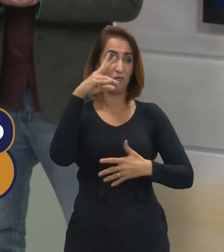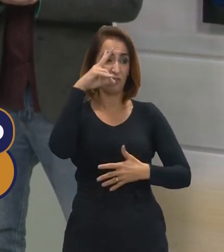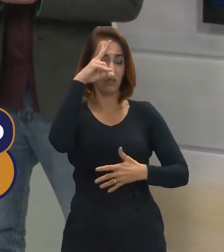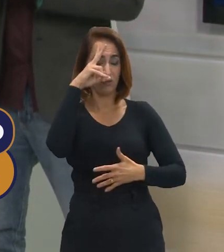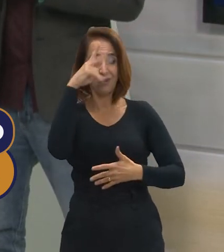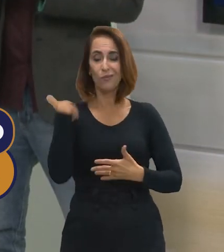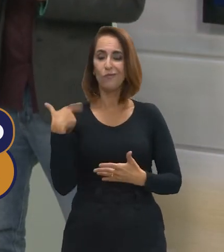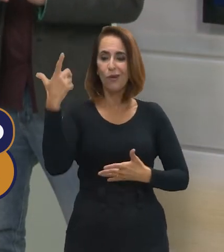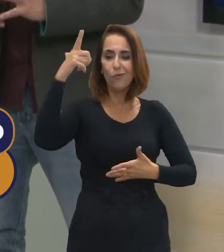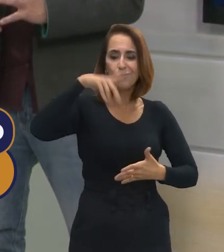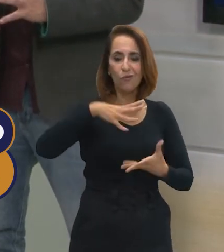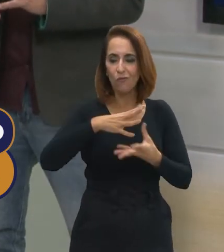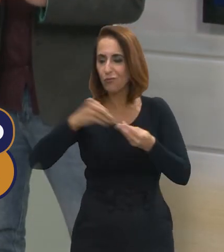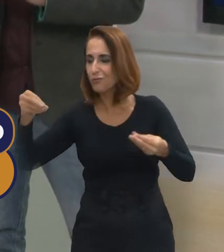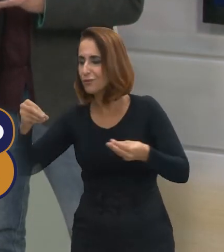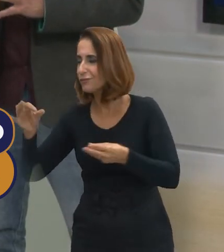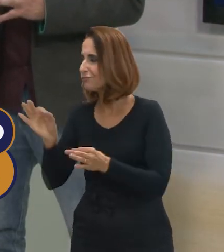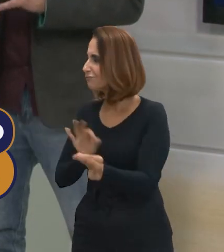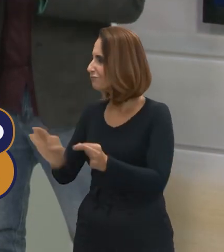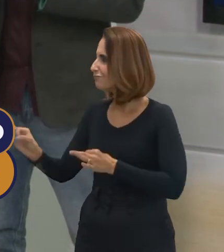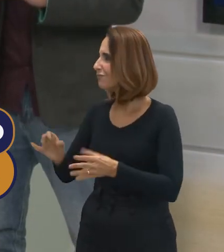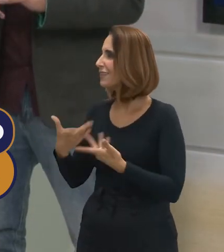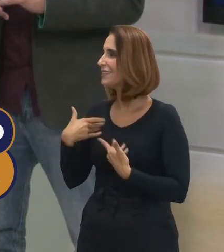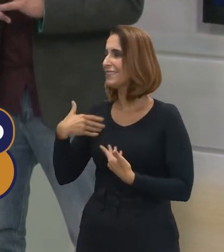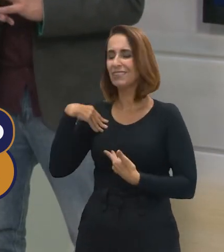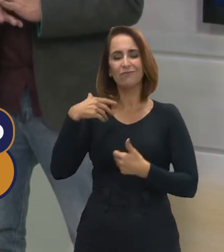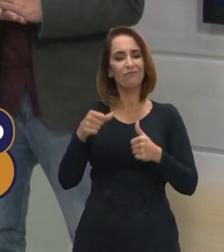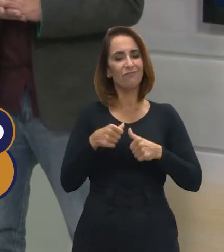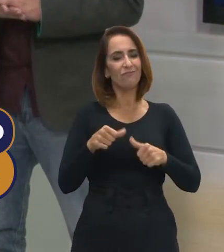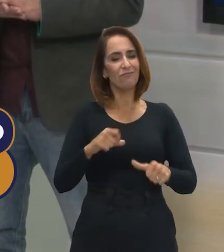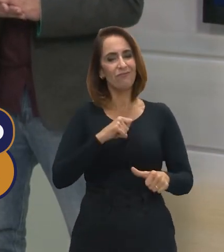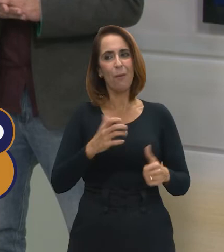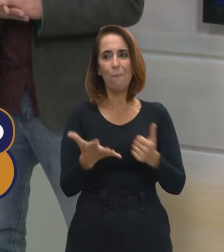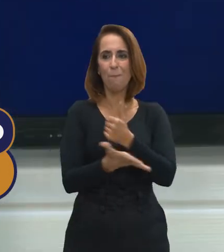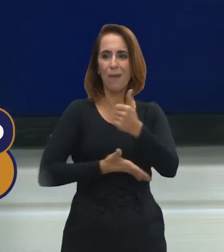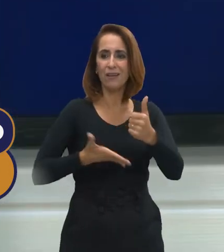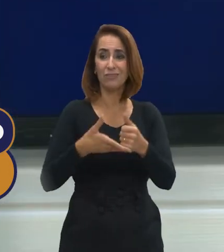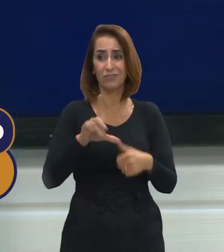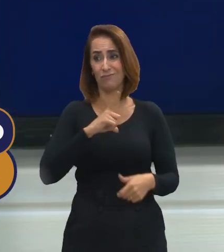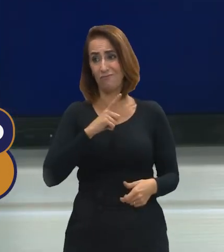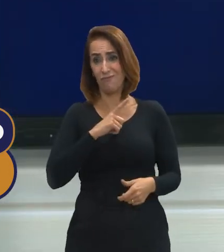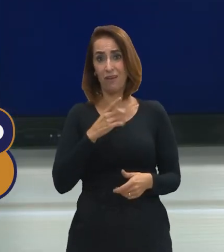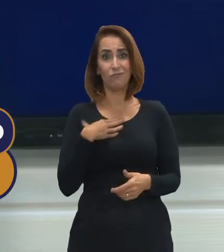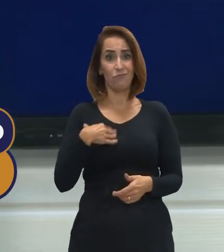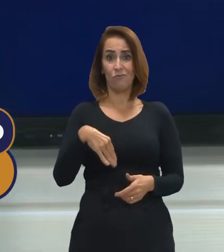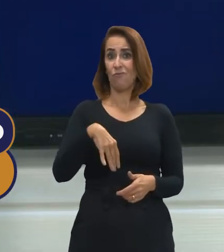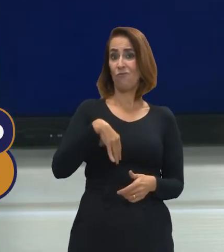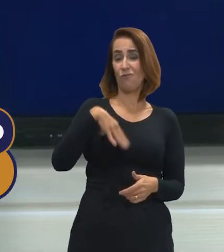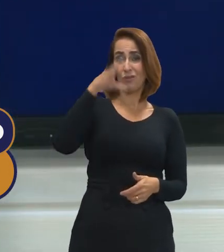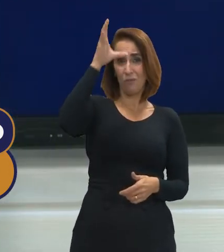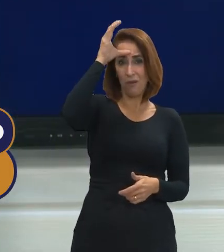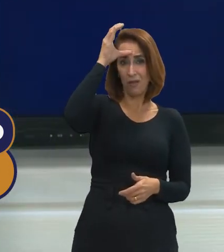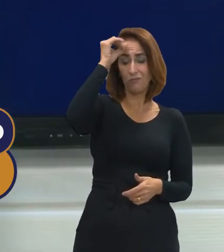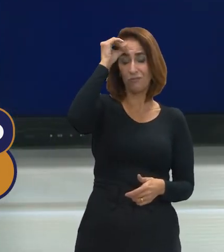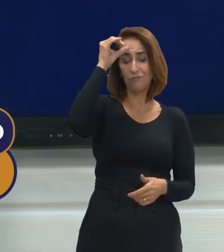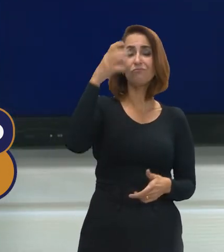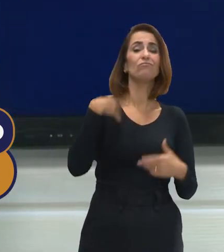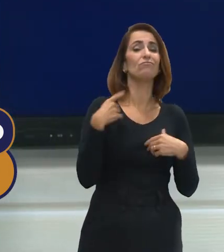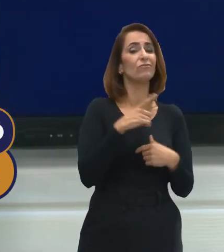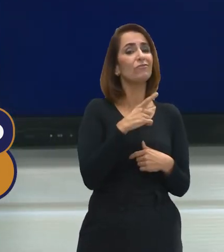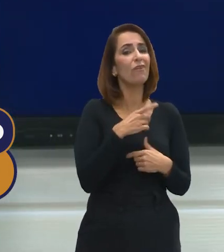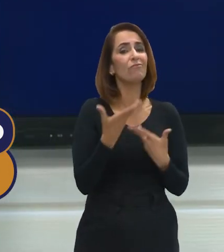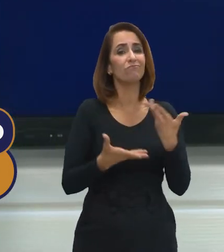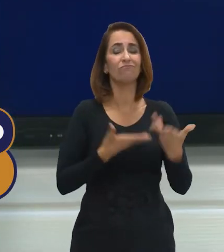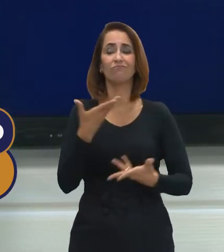Ele só vai conseguir fugir do senso comum se ele tiver essa base, se ele tiver esse conhecimento, se ele tiver,